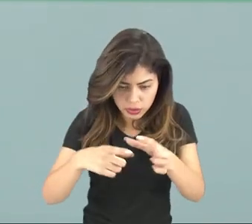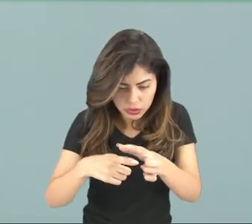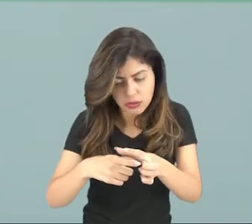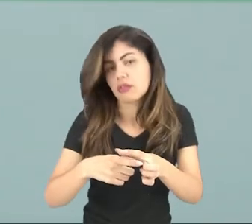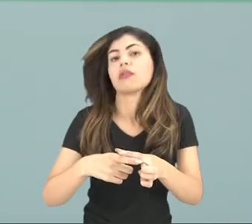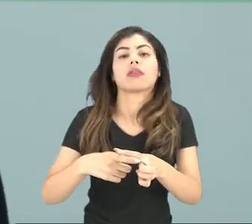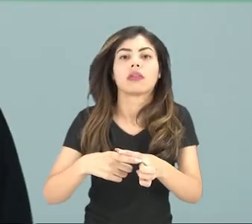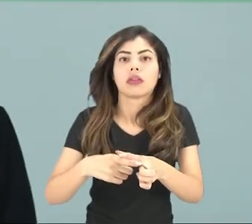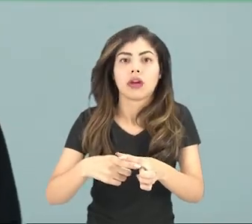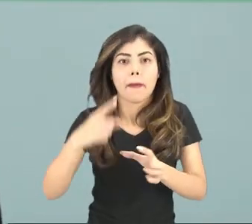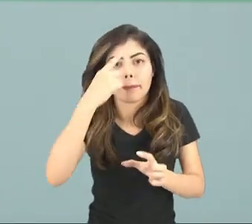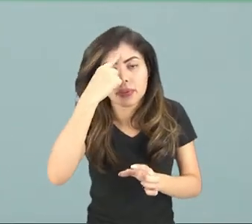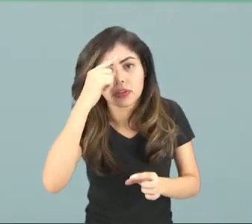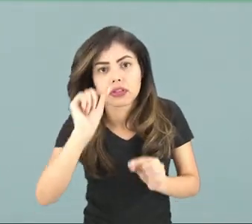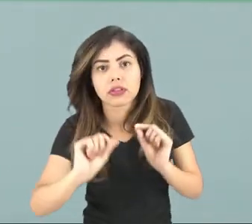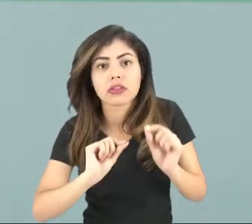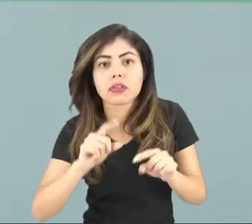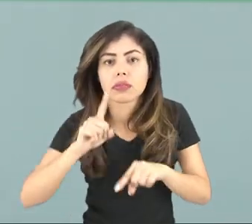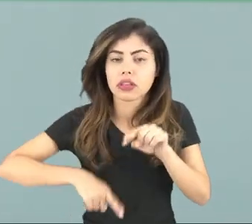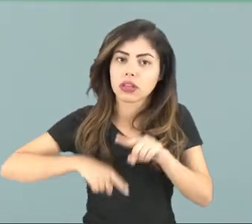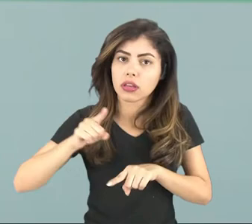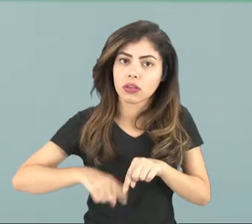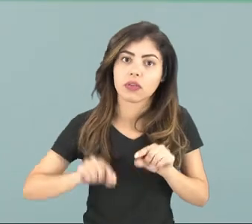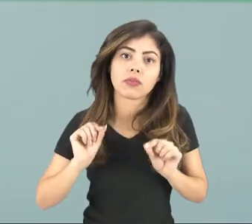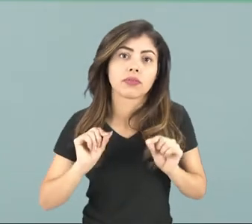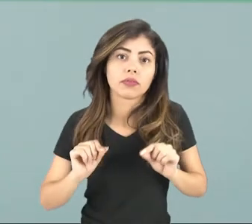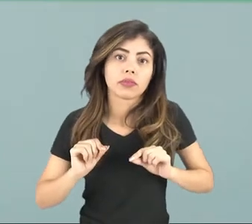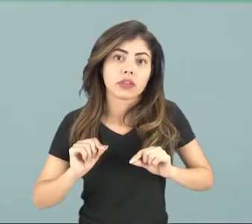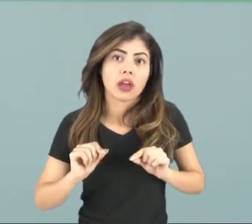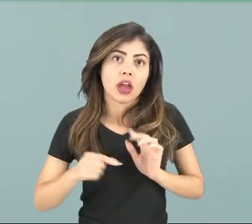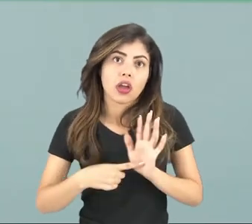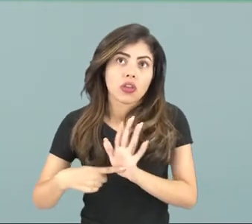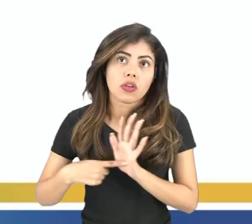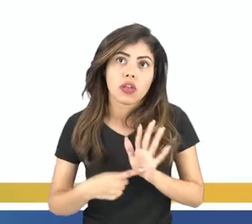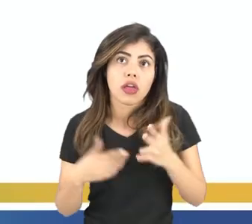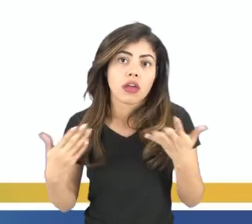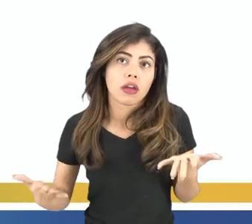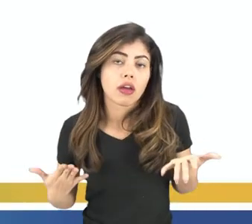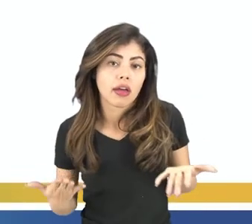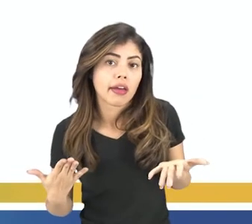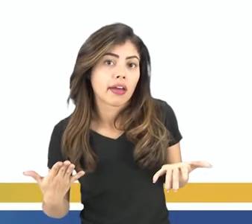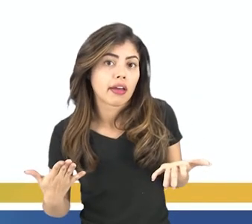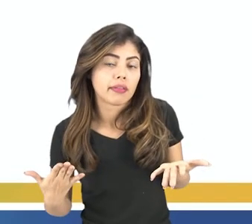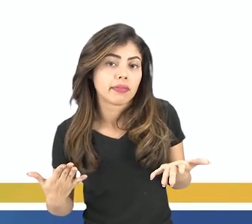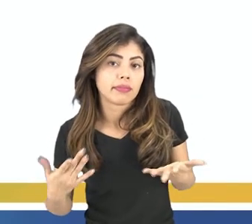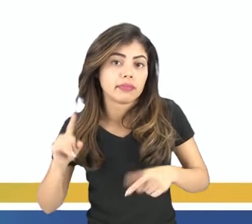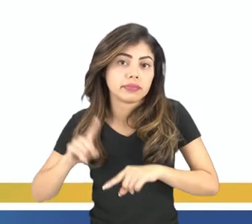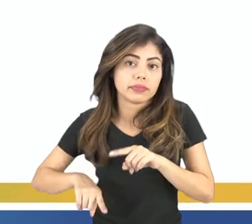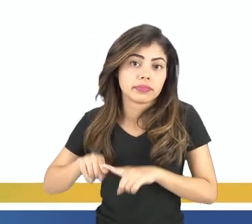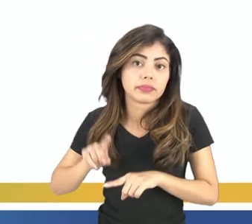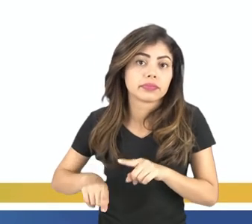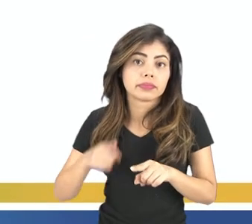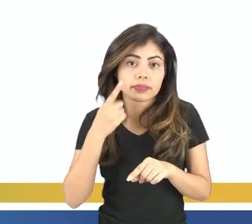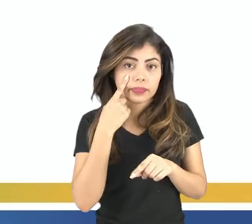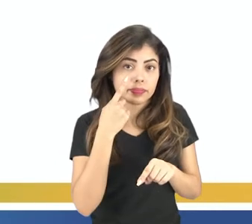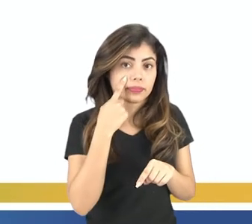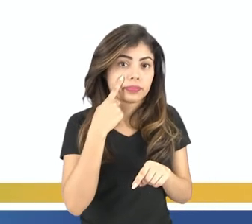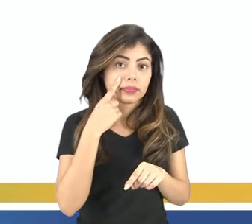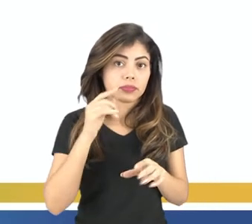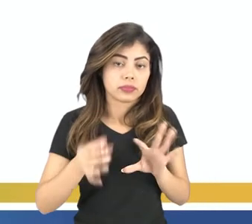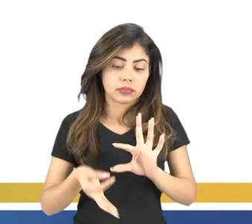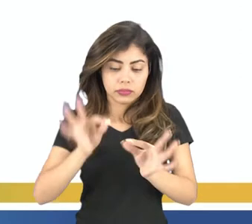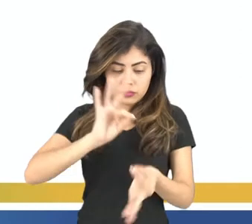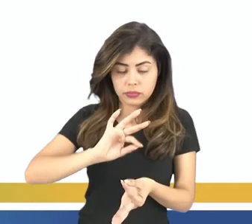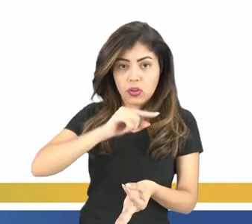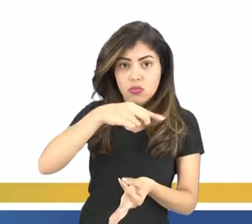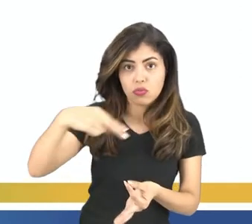dele, imagina o seguinte, se esse material é do modelo que está no slide. É um material que tu verificado de um lado